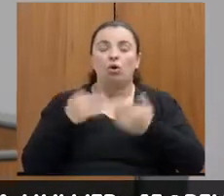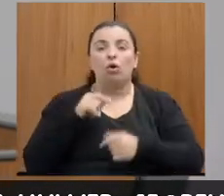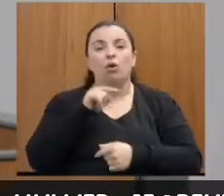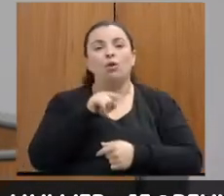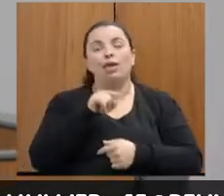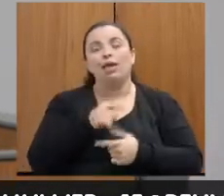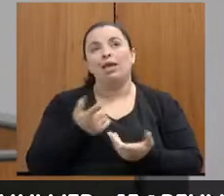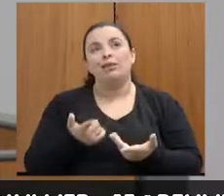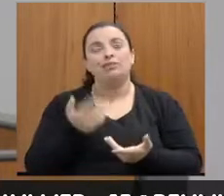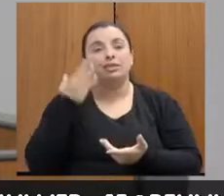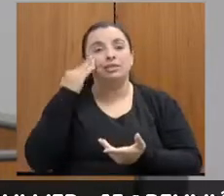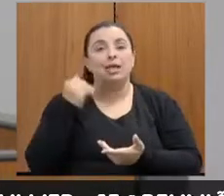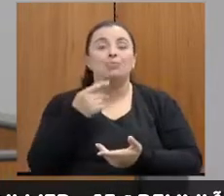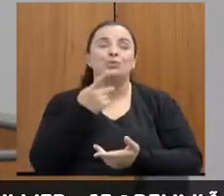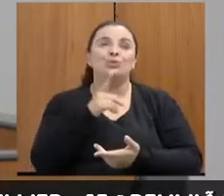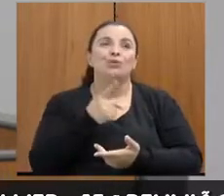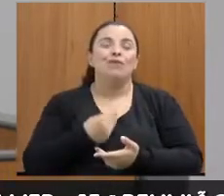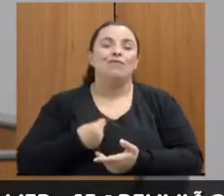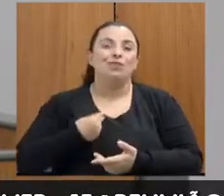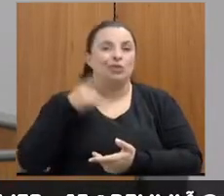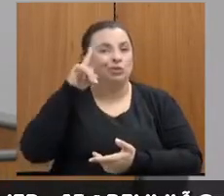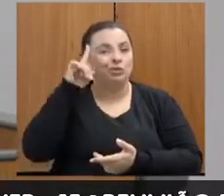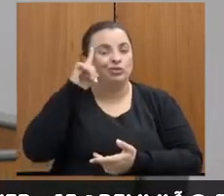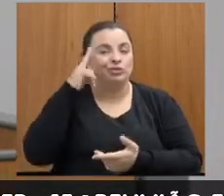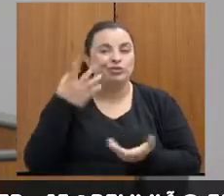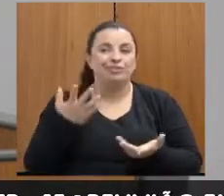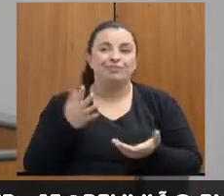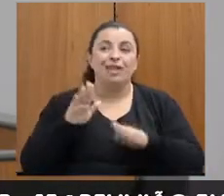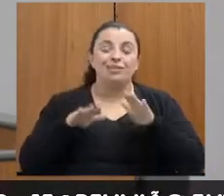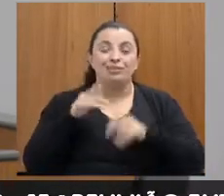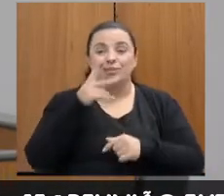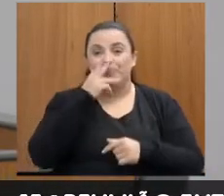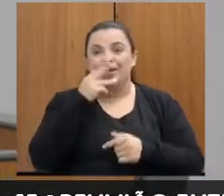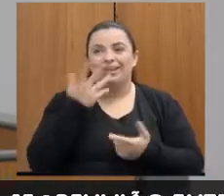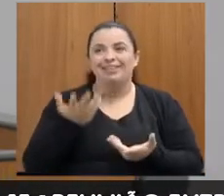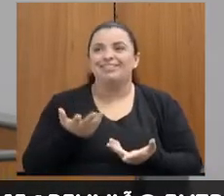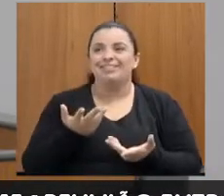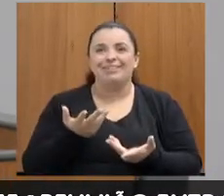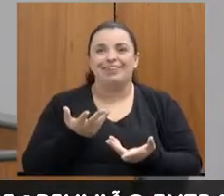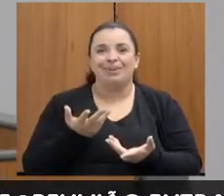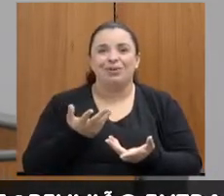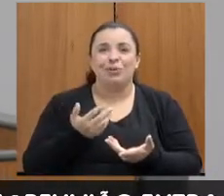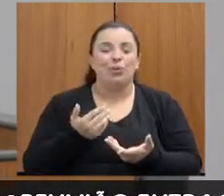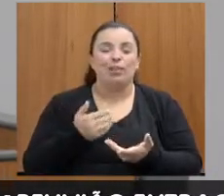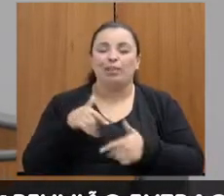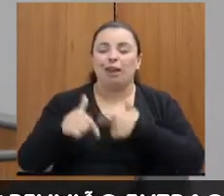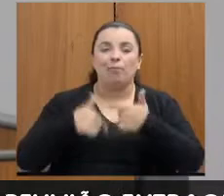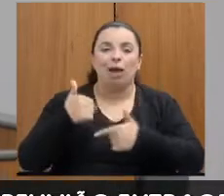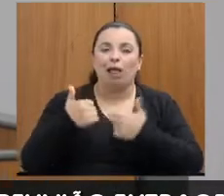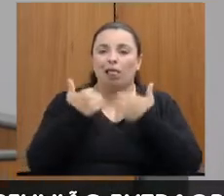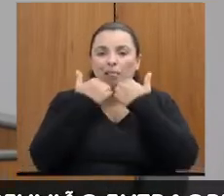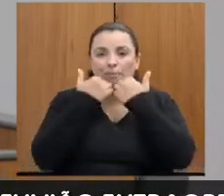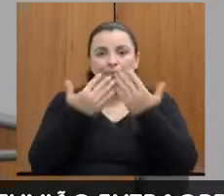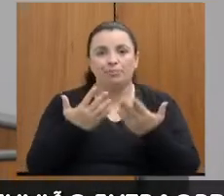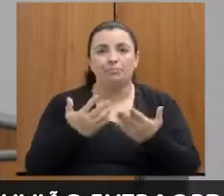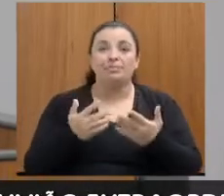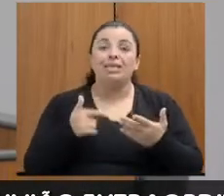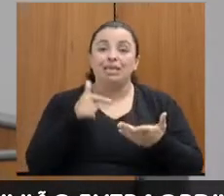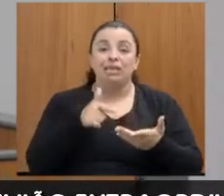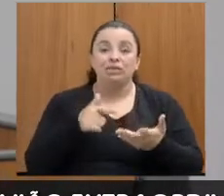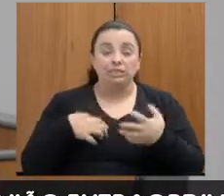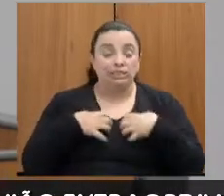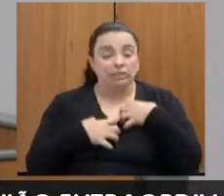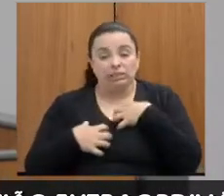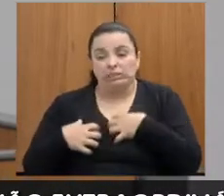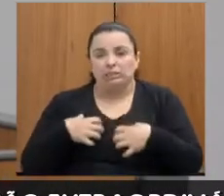porque, às vezes, a gente tem a sensação de estar enxugando gelo. E isso nos aflige no dia a dia. Então, a gente